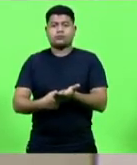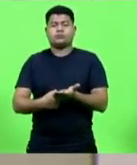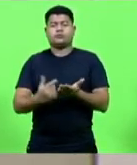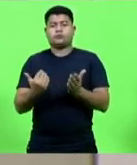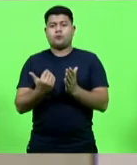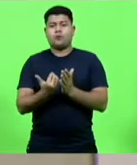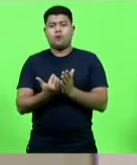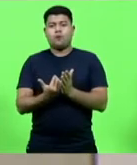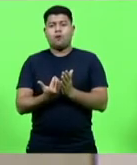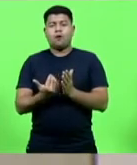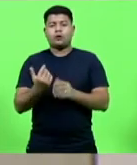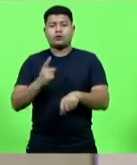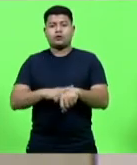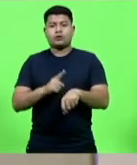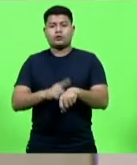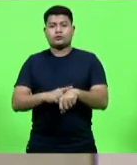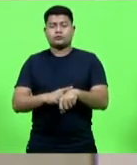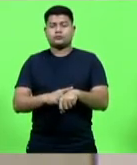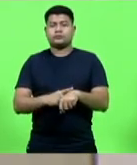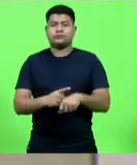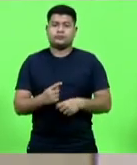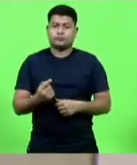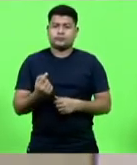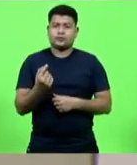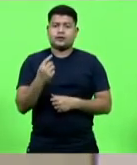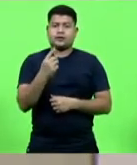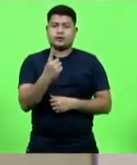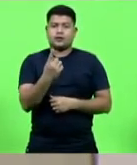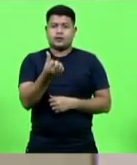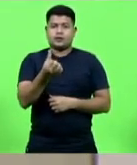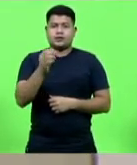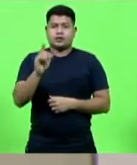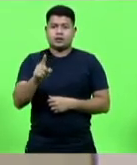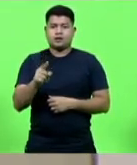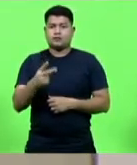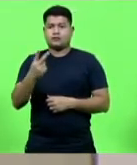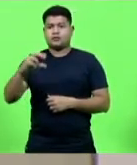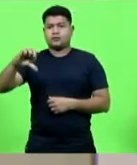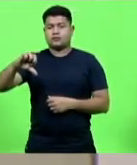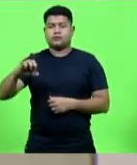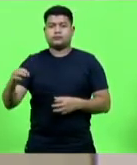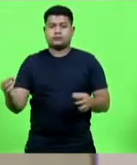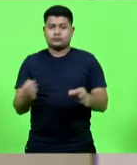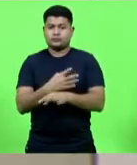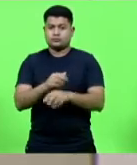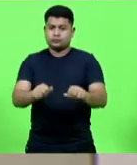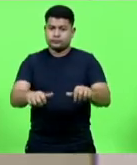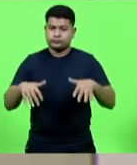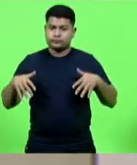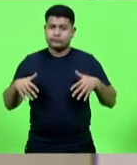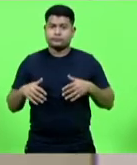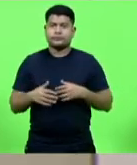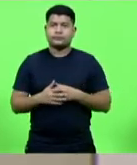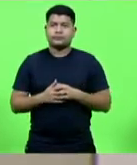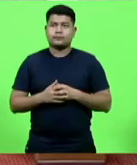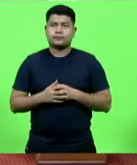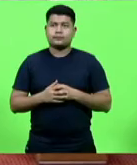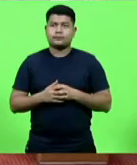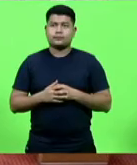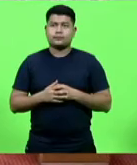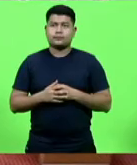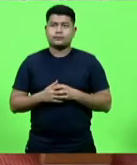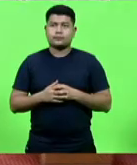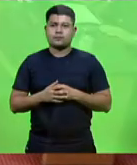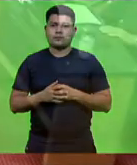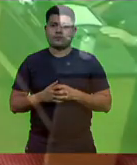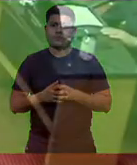horas e 29 minutos. Está encerrada a presente sessão. e o o o o o